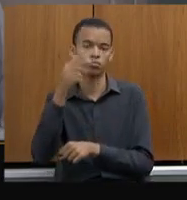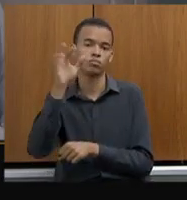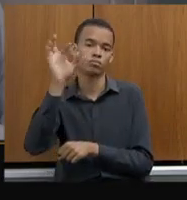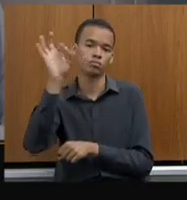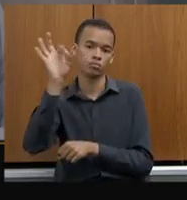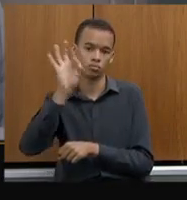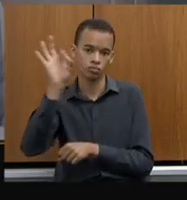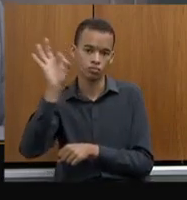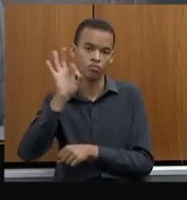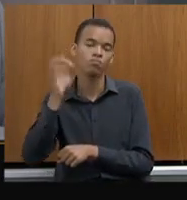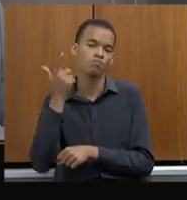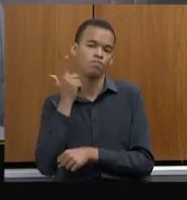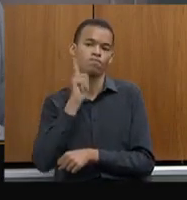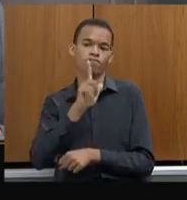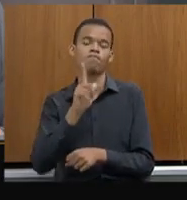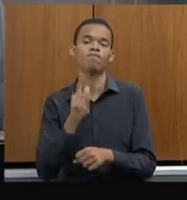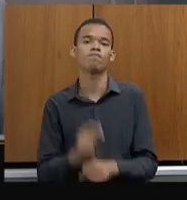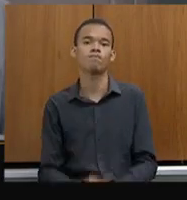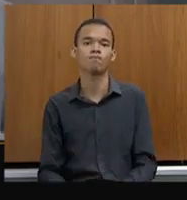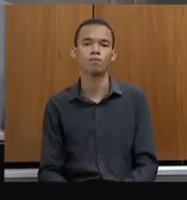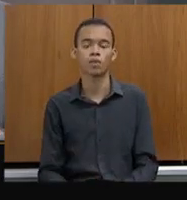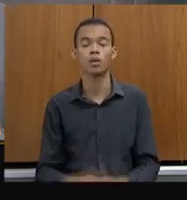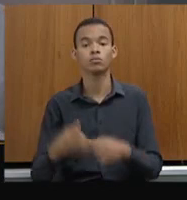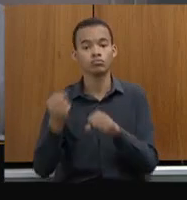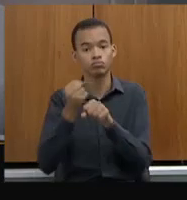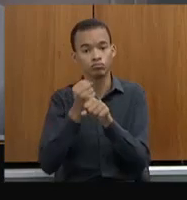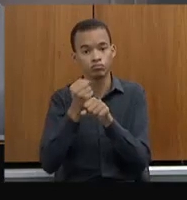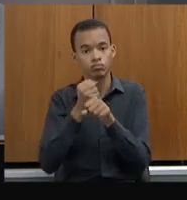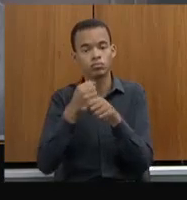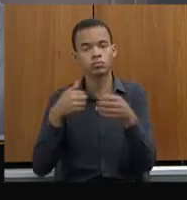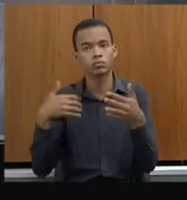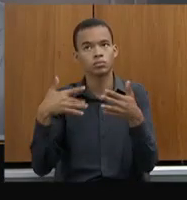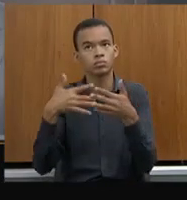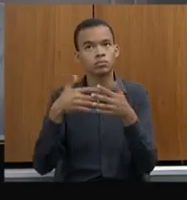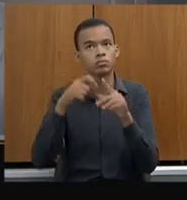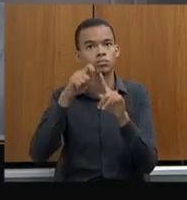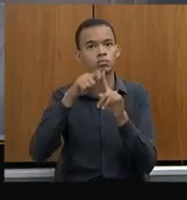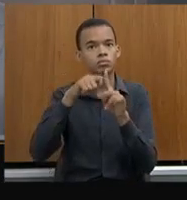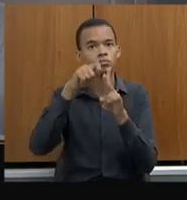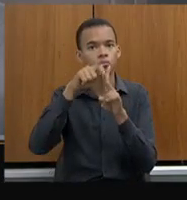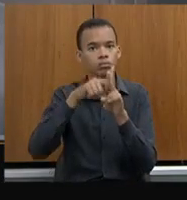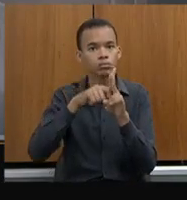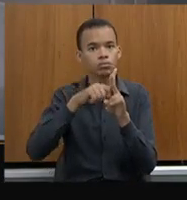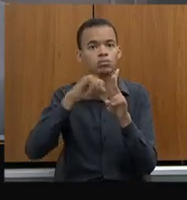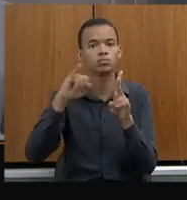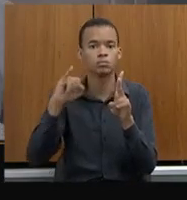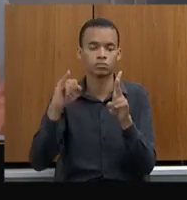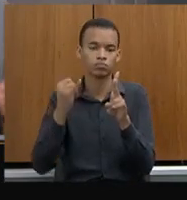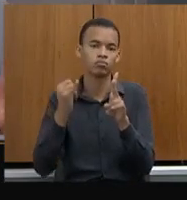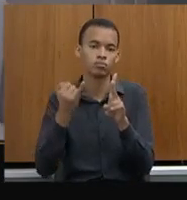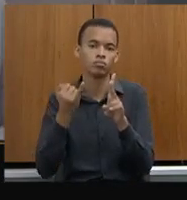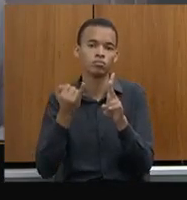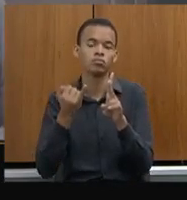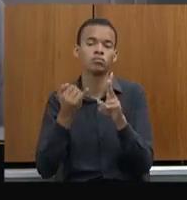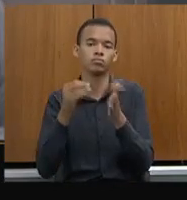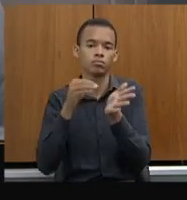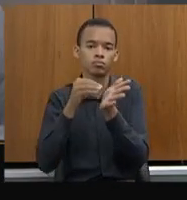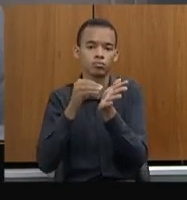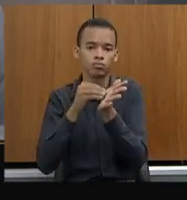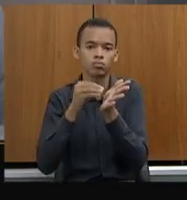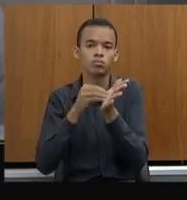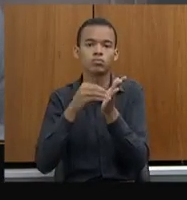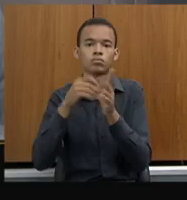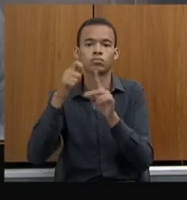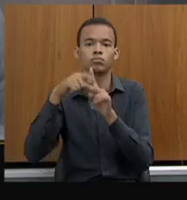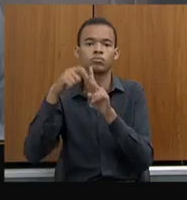esse momento. O ano não terminou, nós ainda temos dois meses para computar, mas está nessa situação